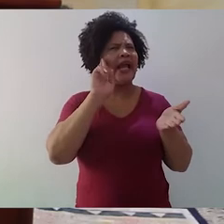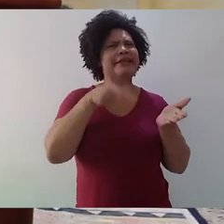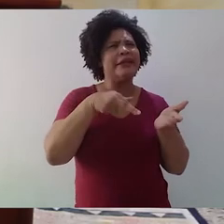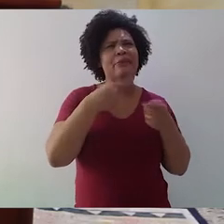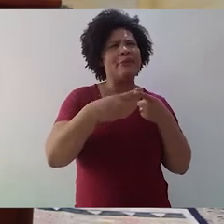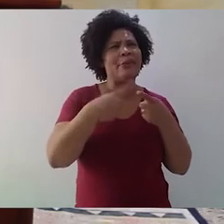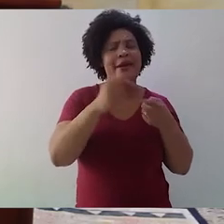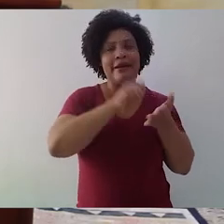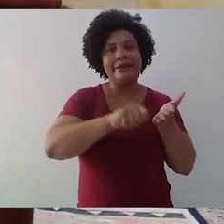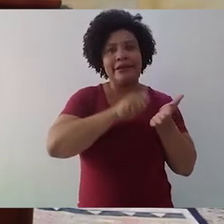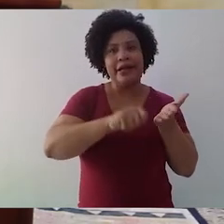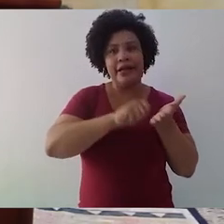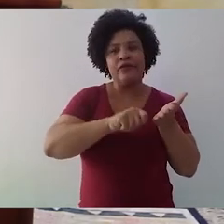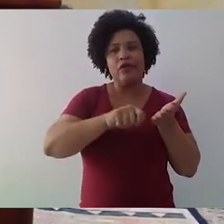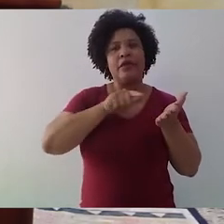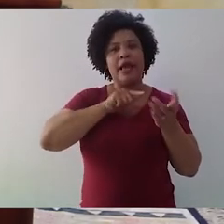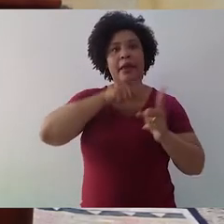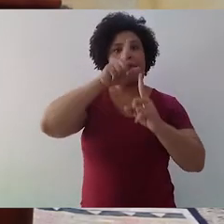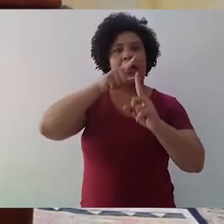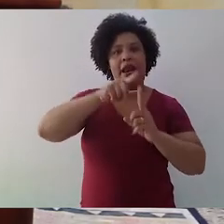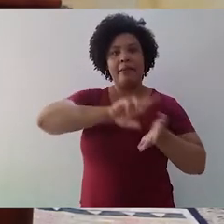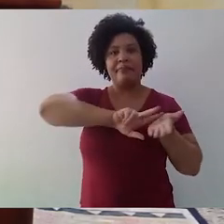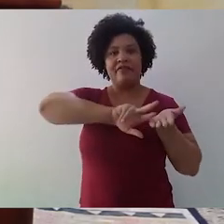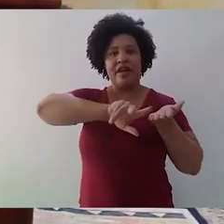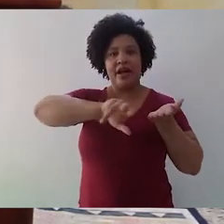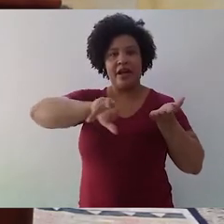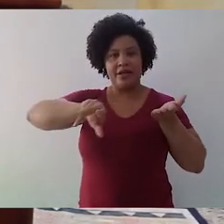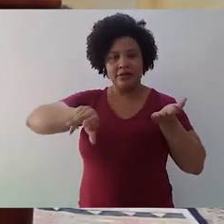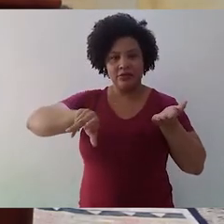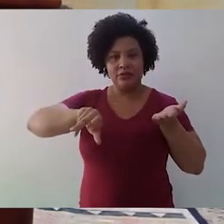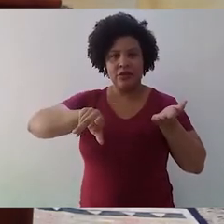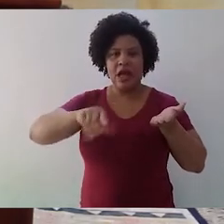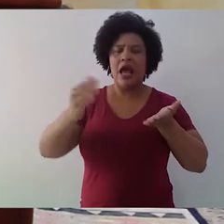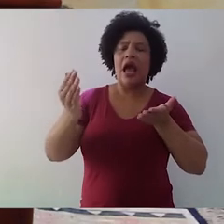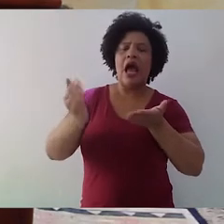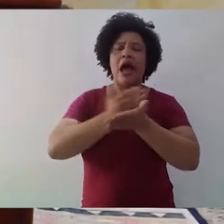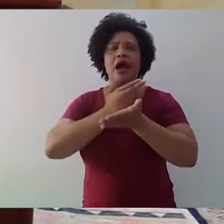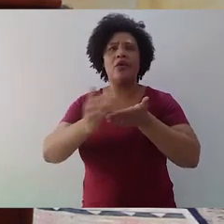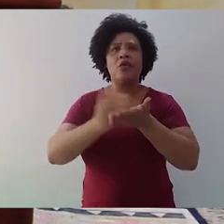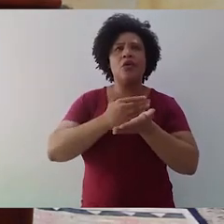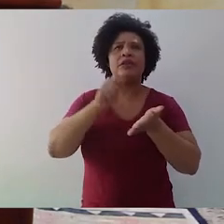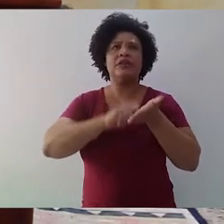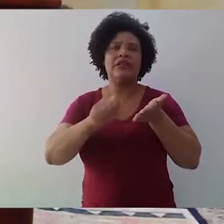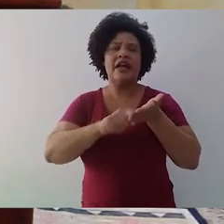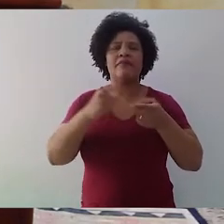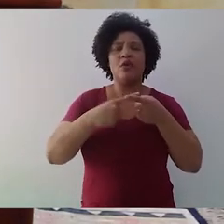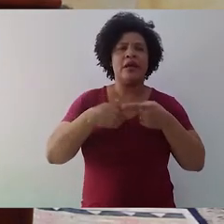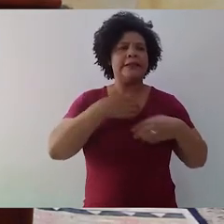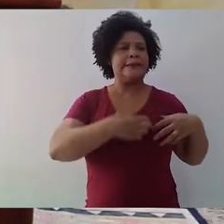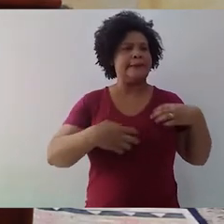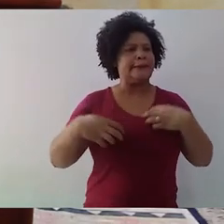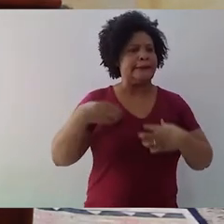escrevem pelos mais variados motivos. Há quem escreva como um processo de catarse para se ver livre dos próprios